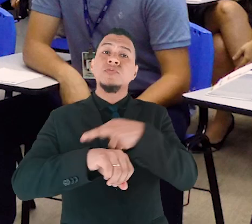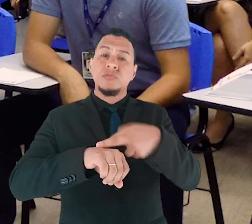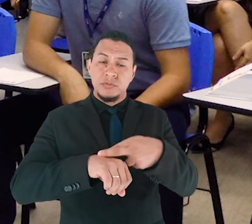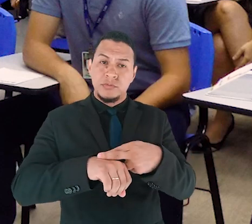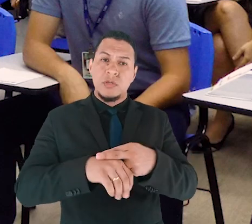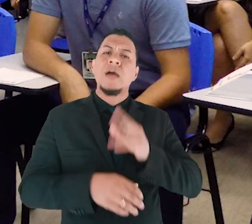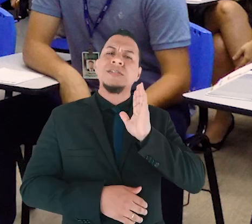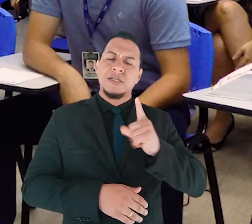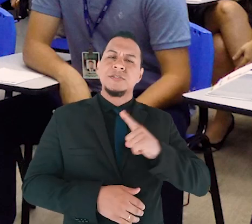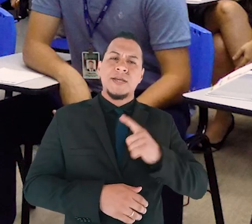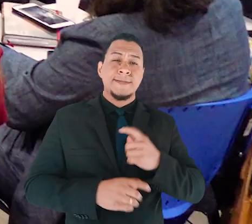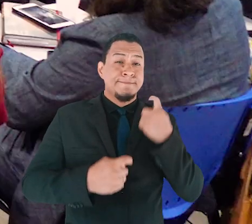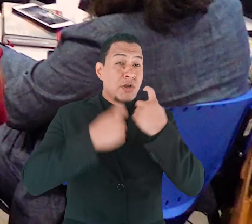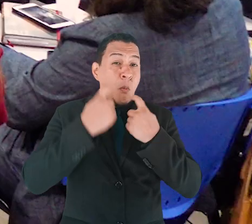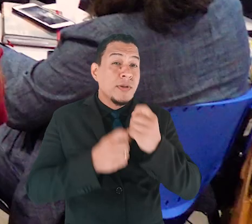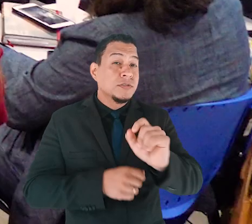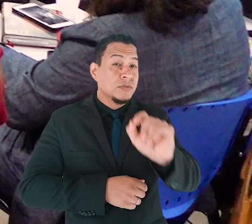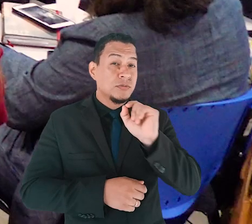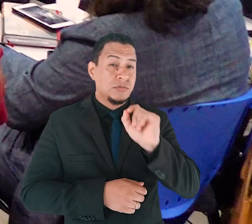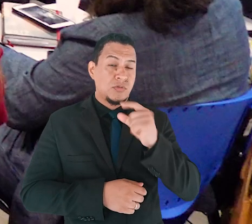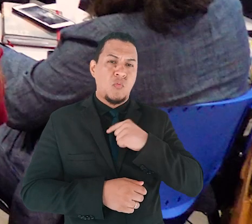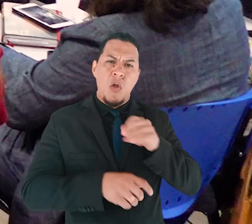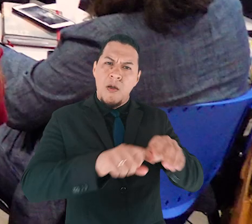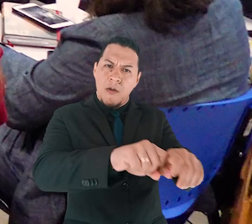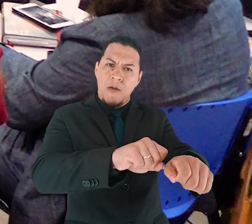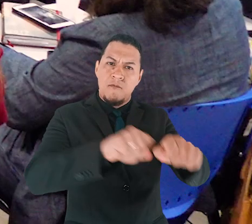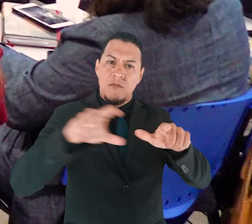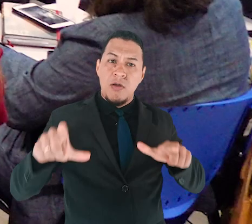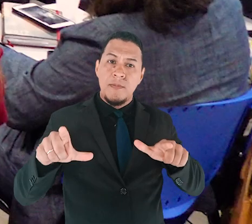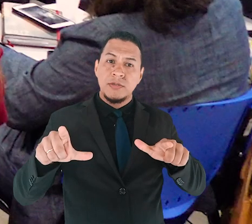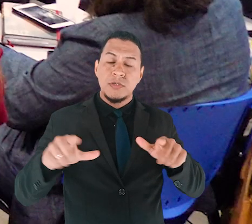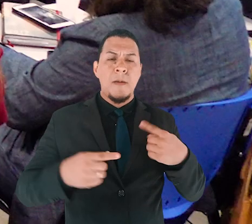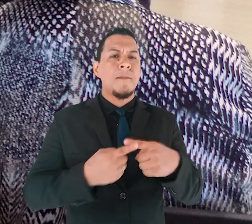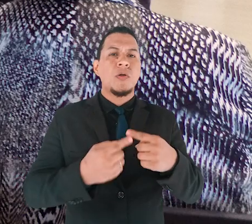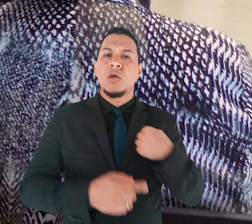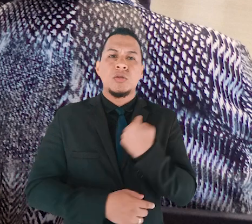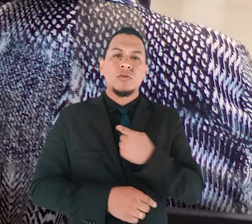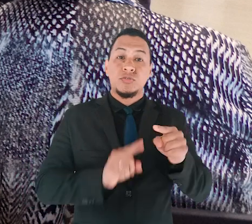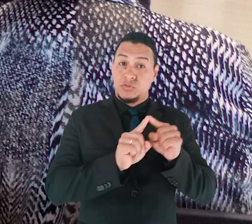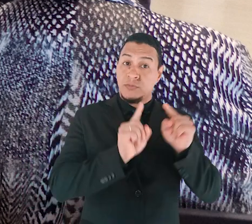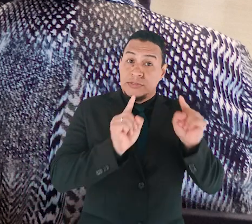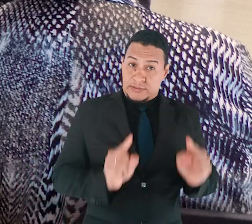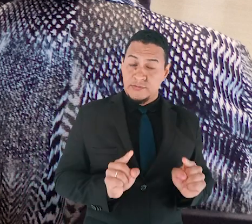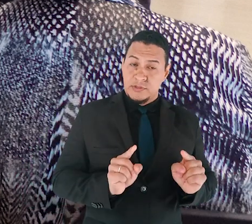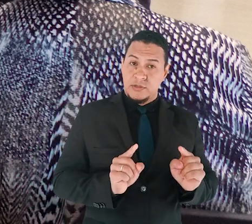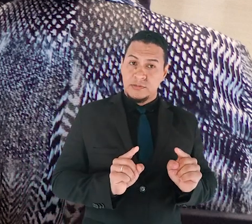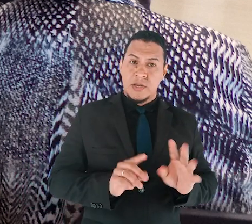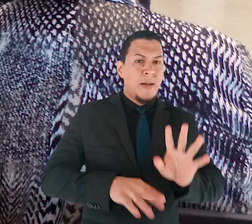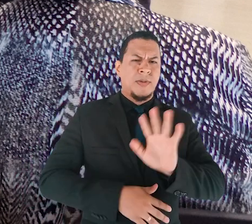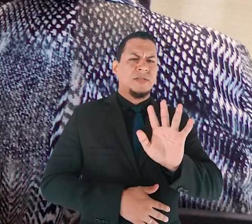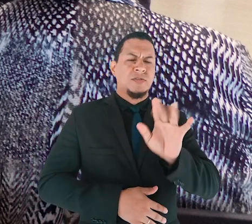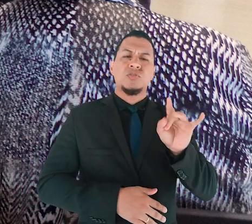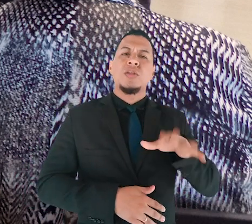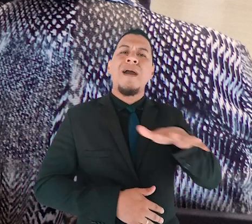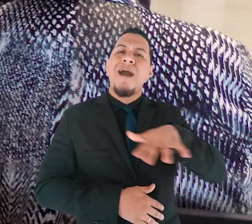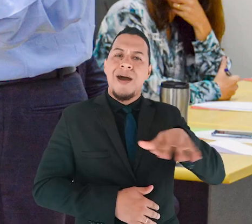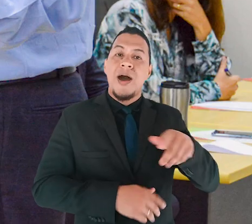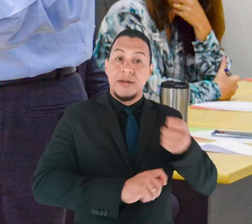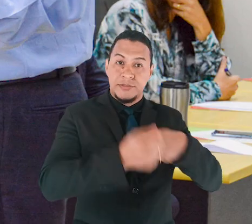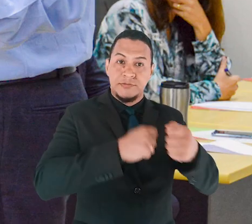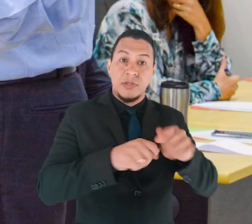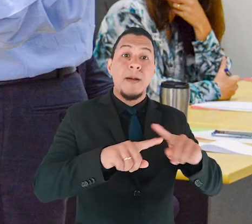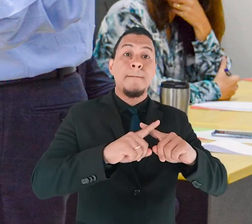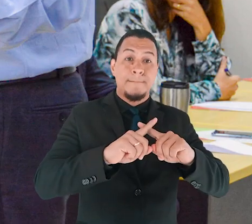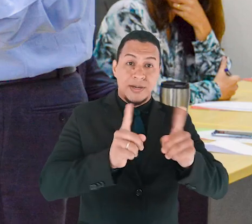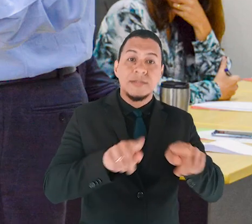já tinha essa preocupação com a formação. Nós somos servidores, não só os servidores administrativos, mas também os magistrados.